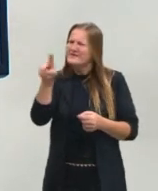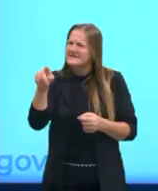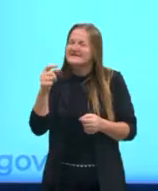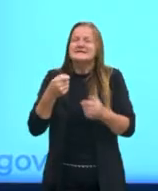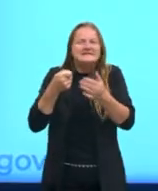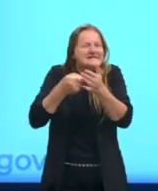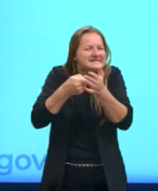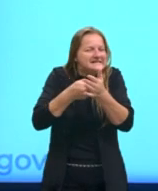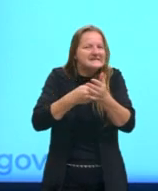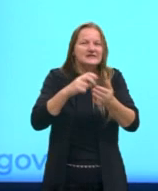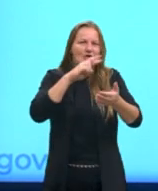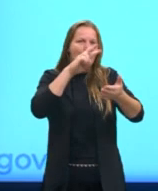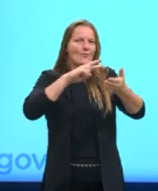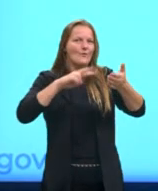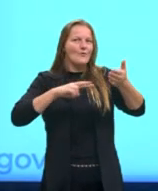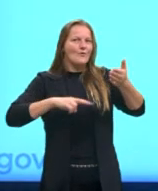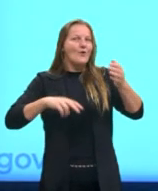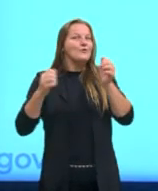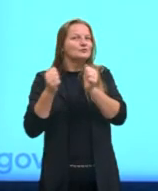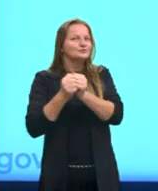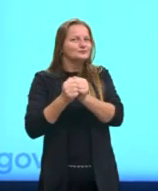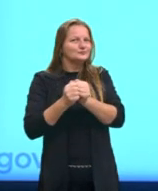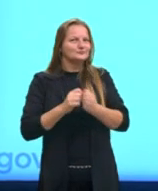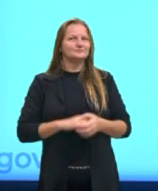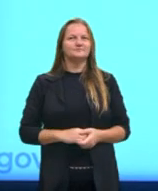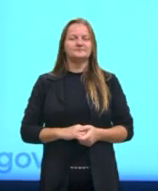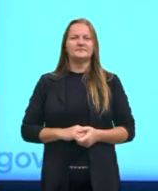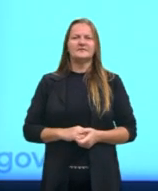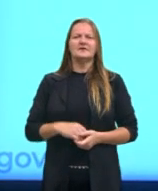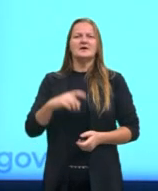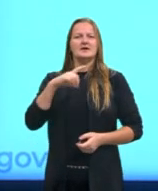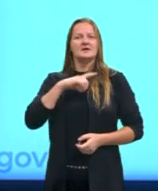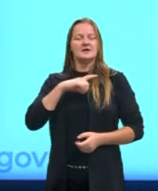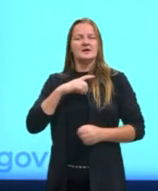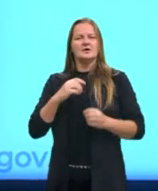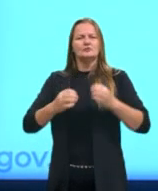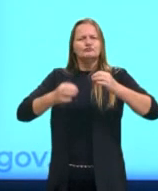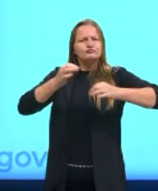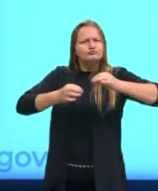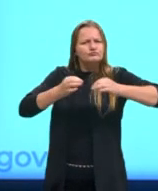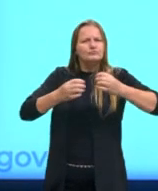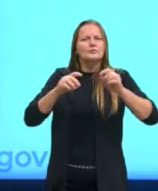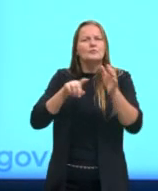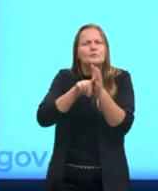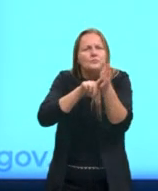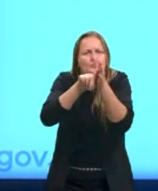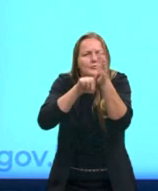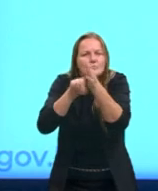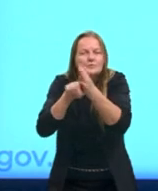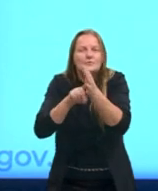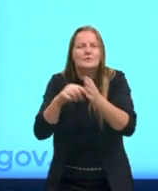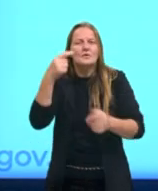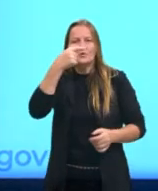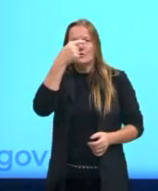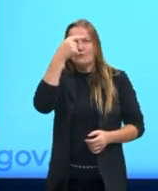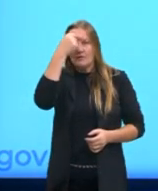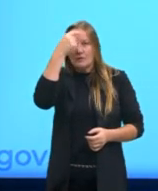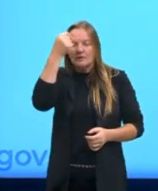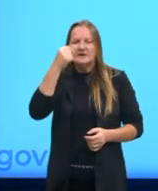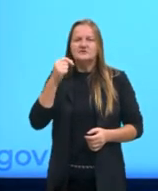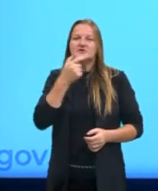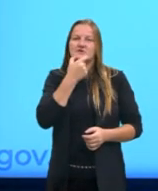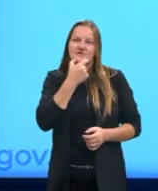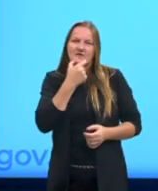comigo, tá? Vamos lá. De acordo com uma pesquisa de uma universidade inglesa, não